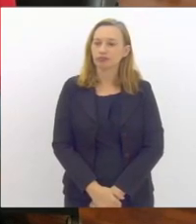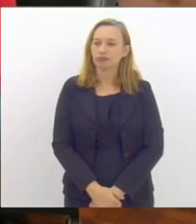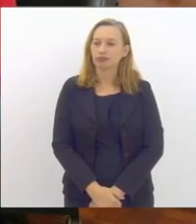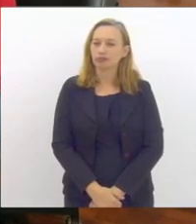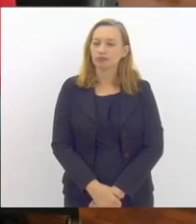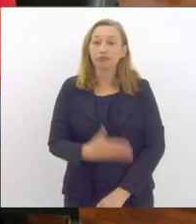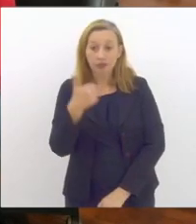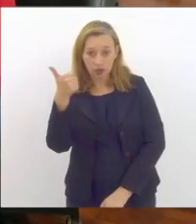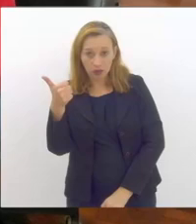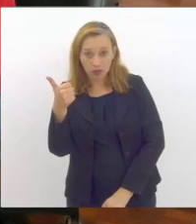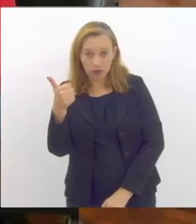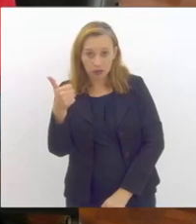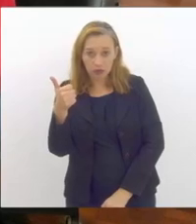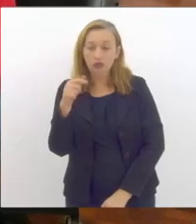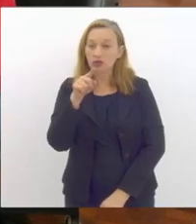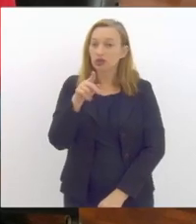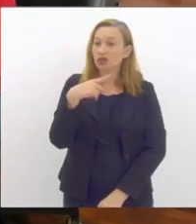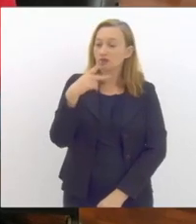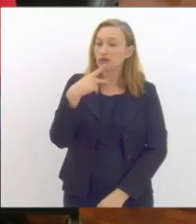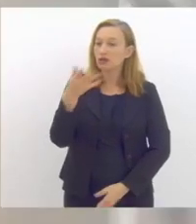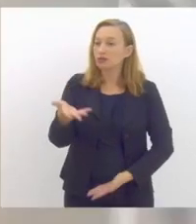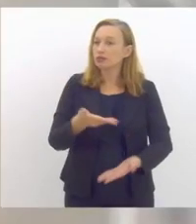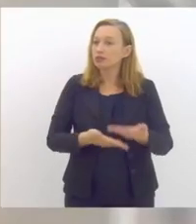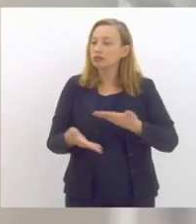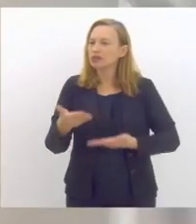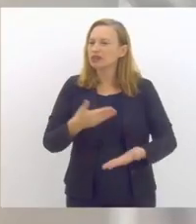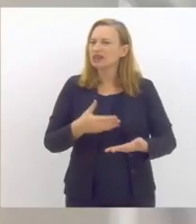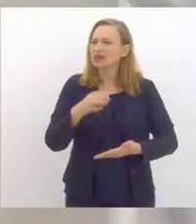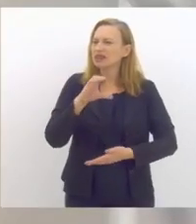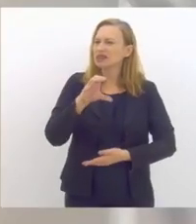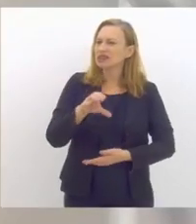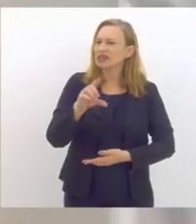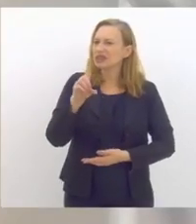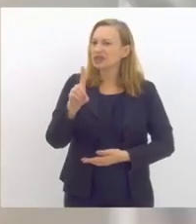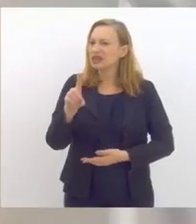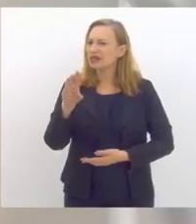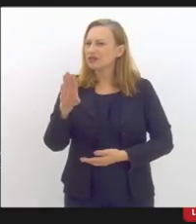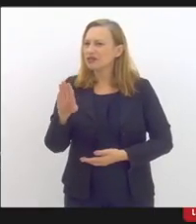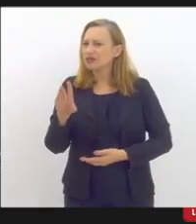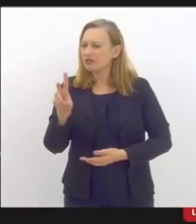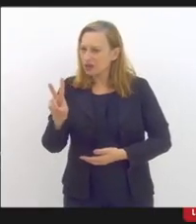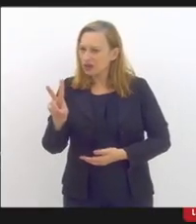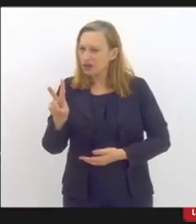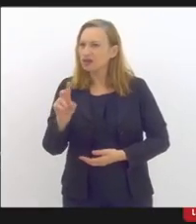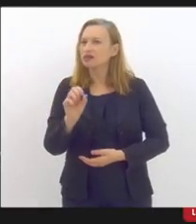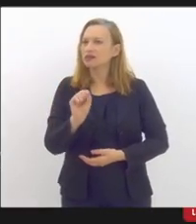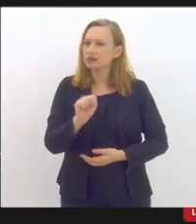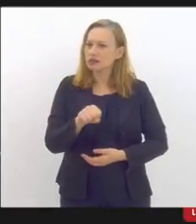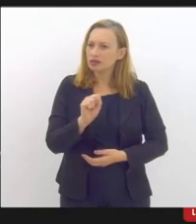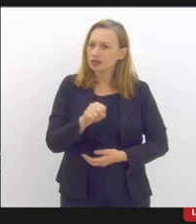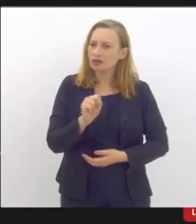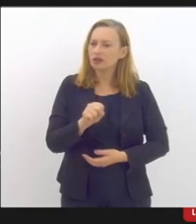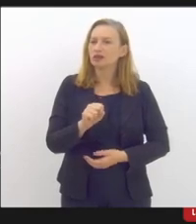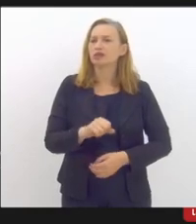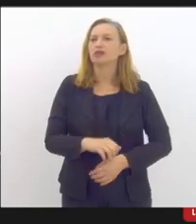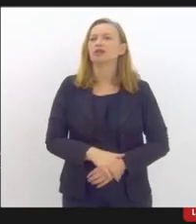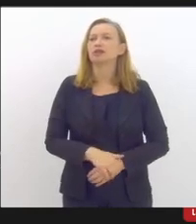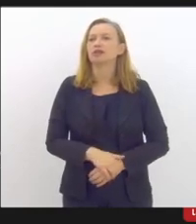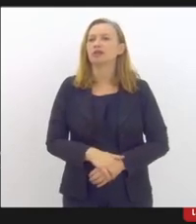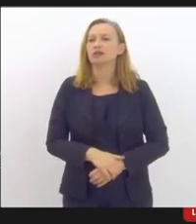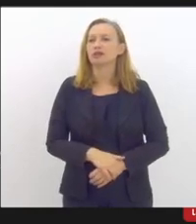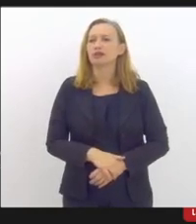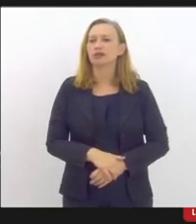melhorou agora sim está falando de parceria com o CDV isso a gente estabeleceu uma parceria com o CVV